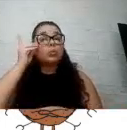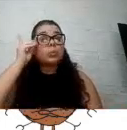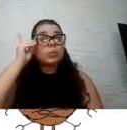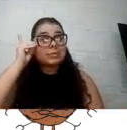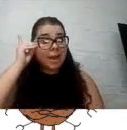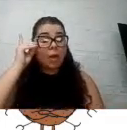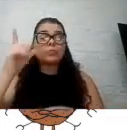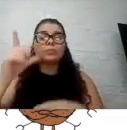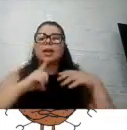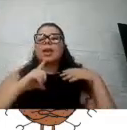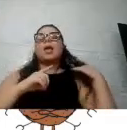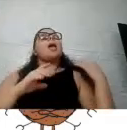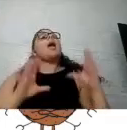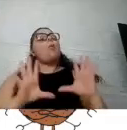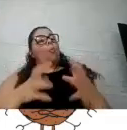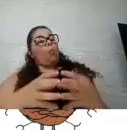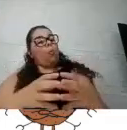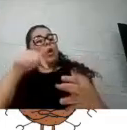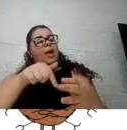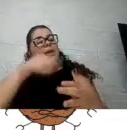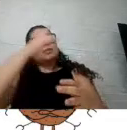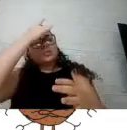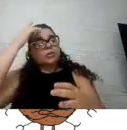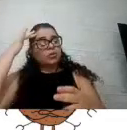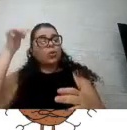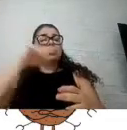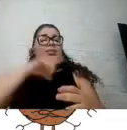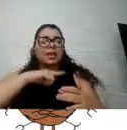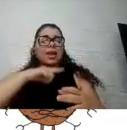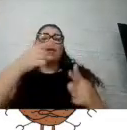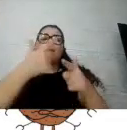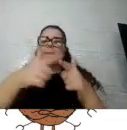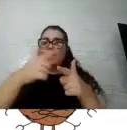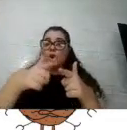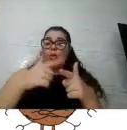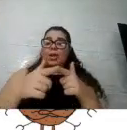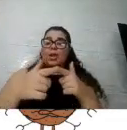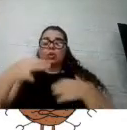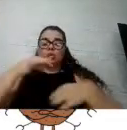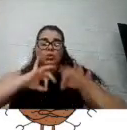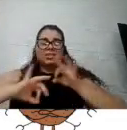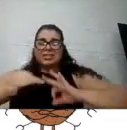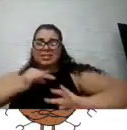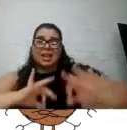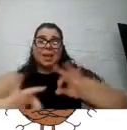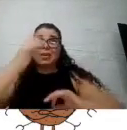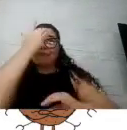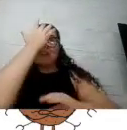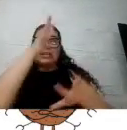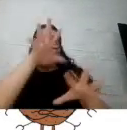dessas pessoas que podem ter questões imunológicas que facilitam as infecções em geral,